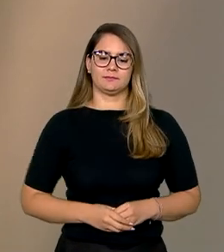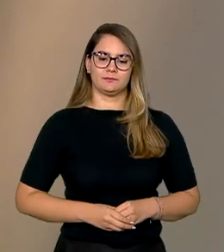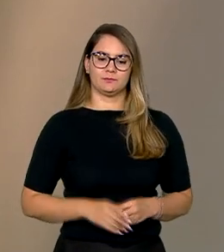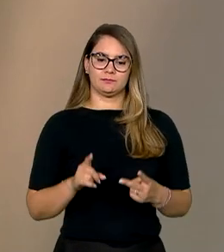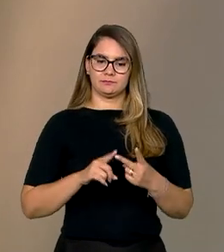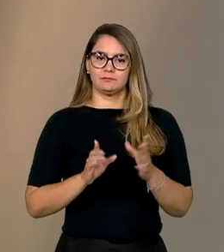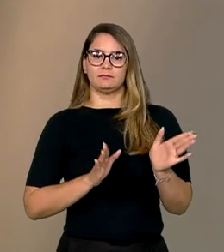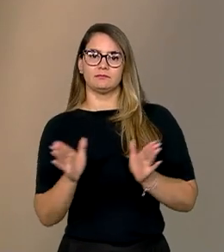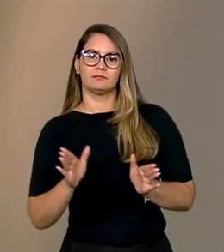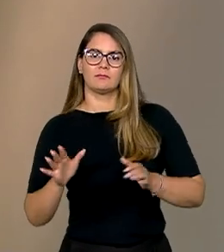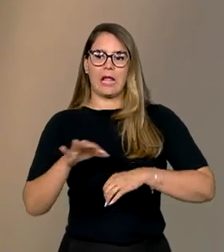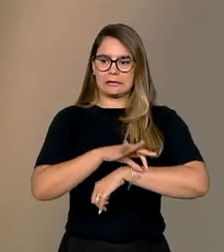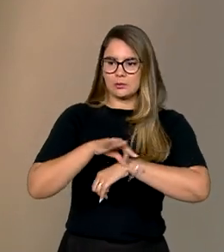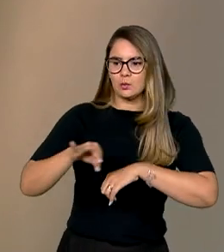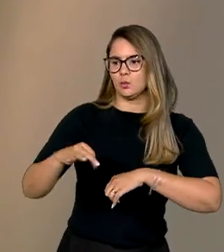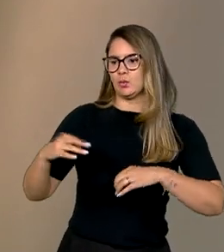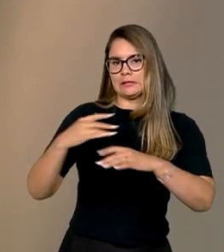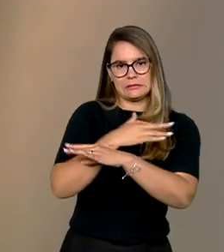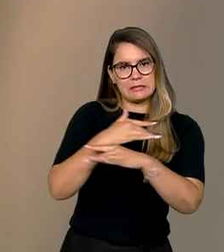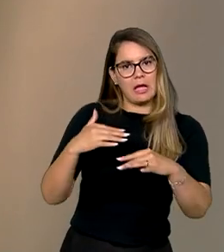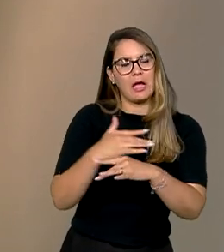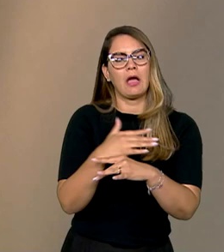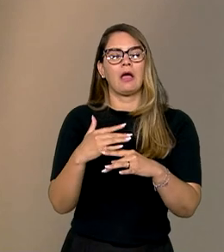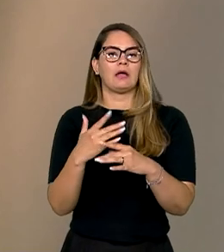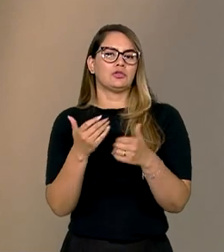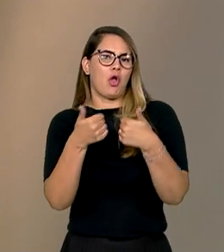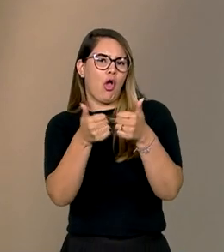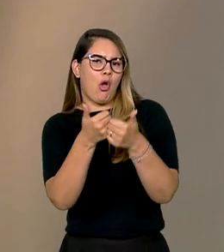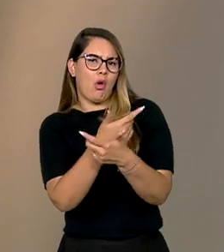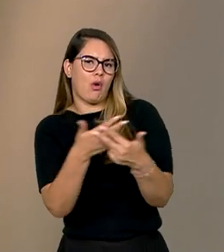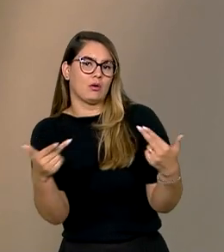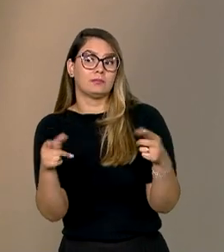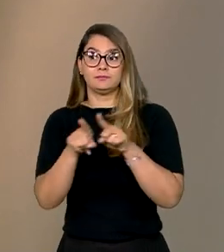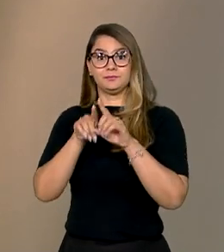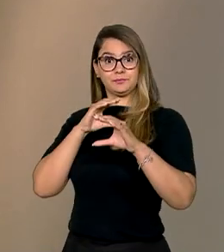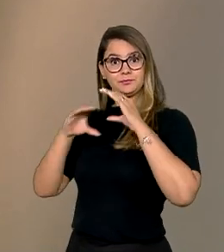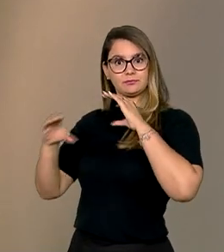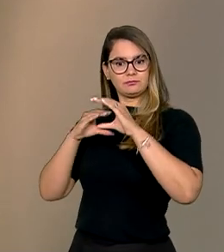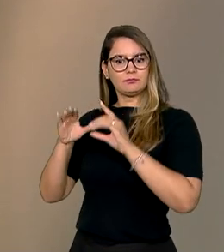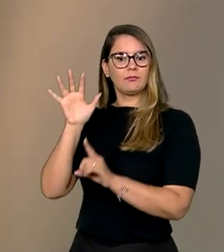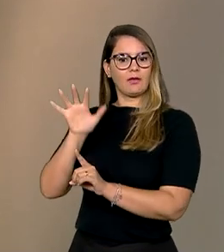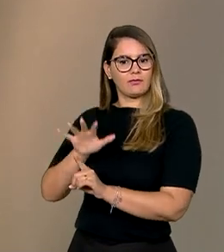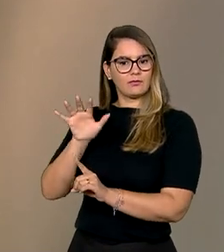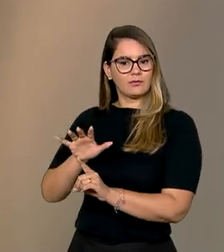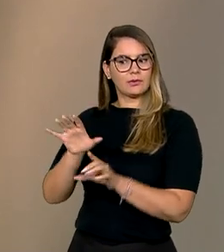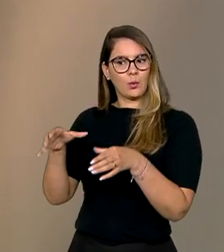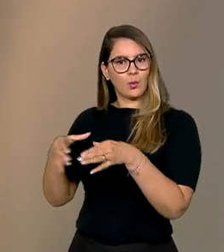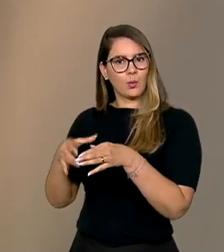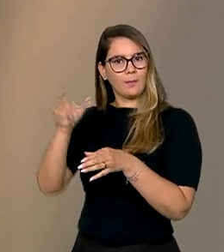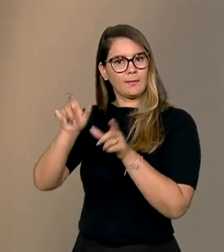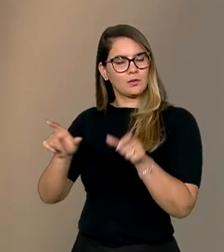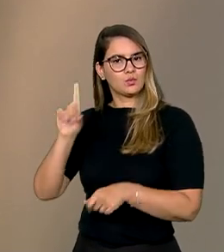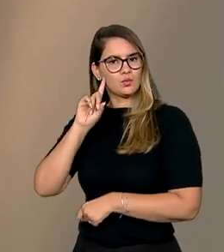arquitetônica, urbanística, né? Então, nos transportes, na comunicação, que afeta muito as pessoas surdas,